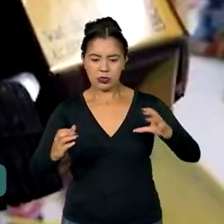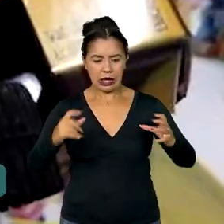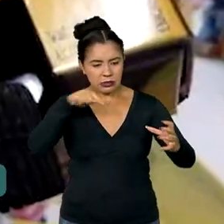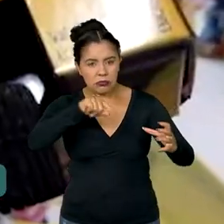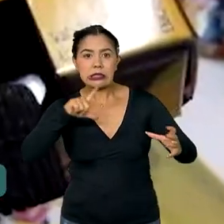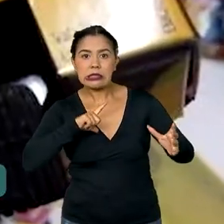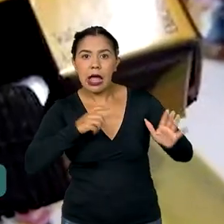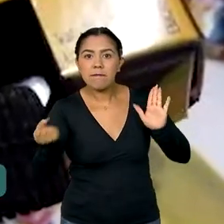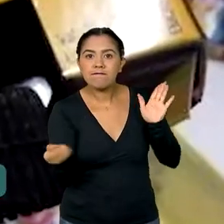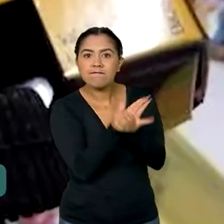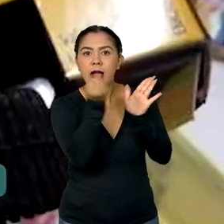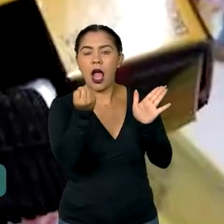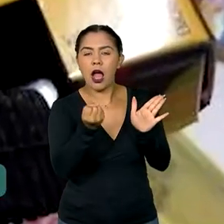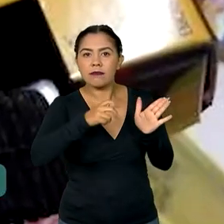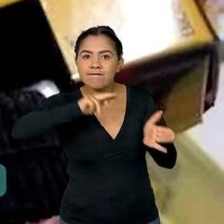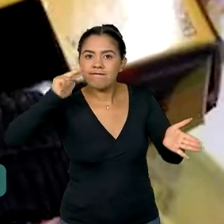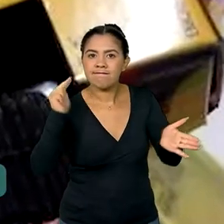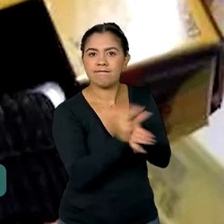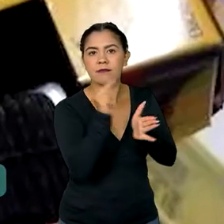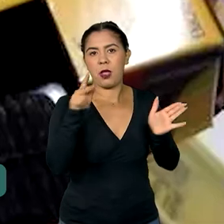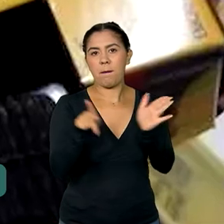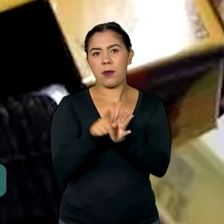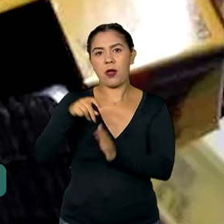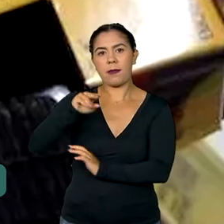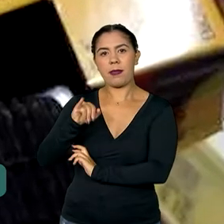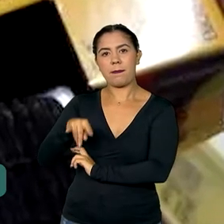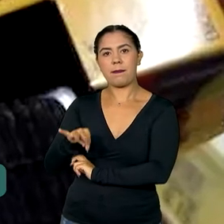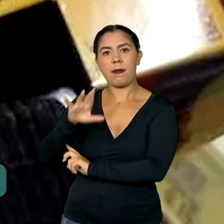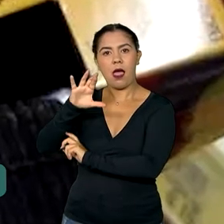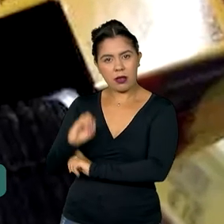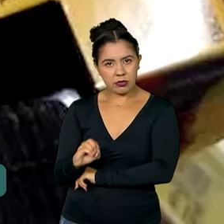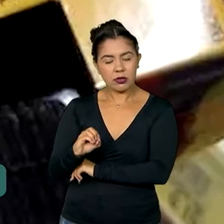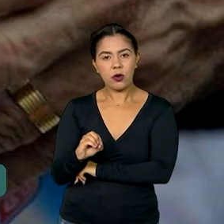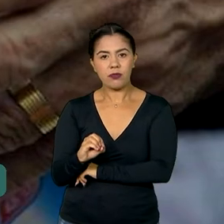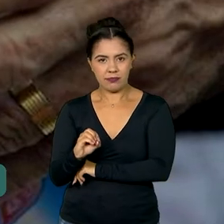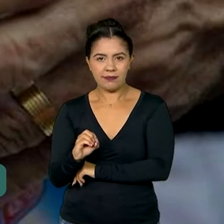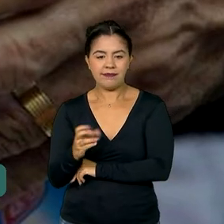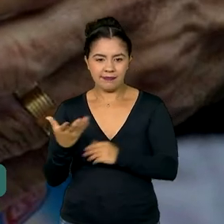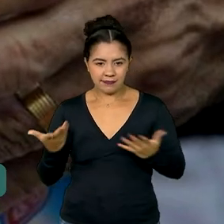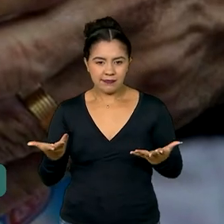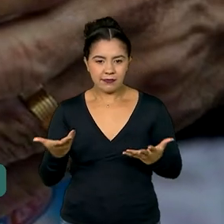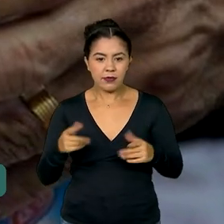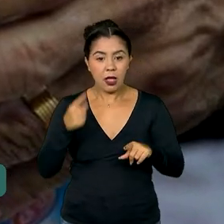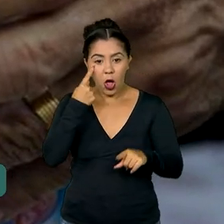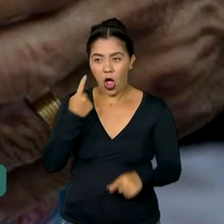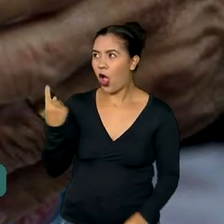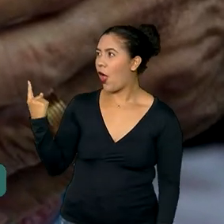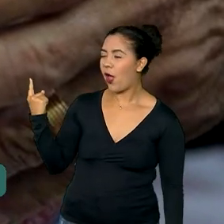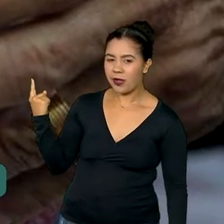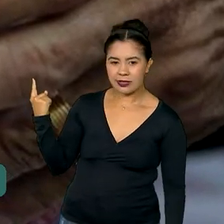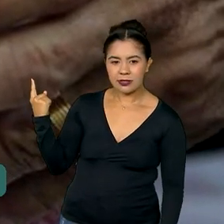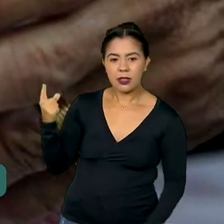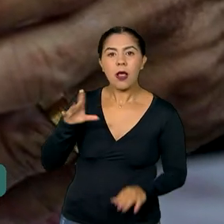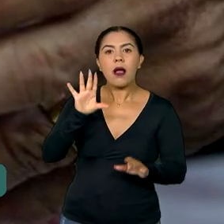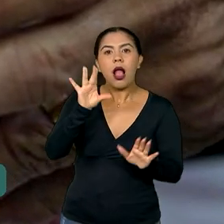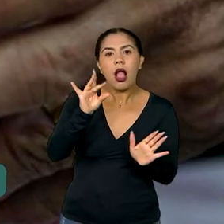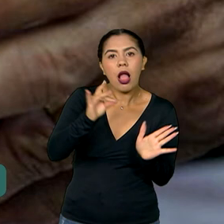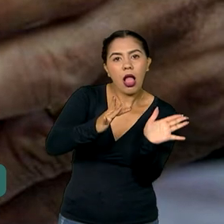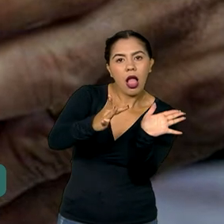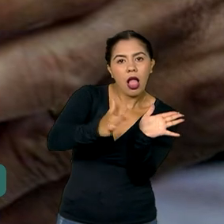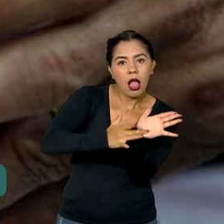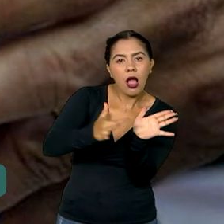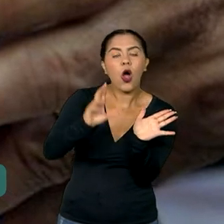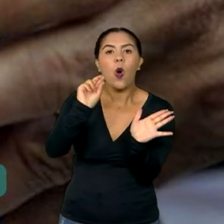selo de identificação da conformidade do Inmetro na embalagem do produto. Ele pode ser polado ou